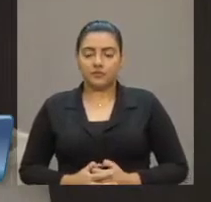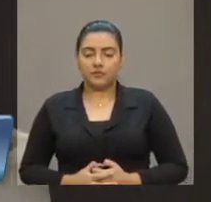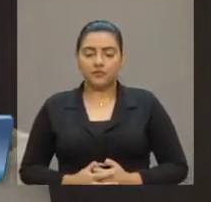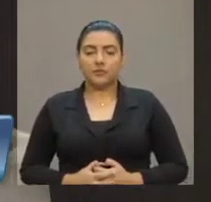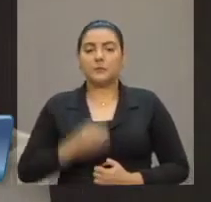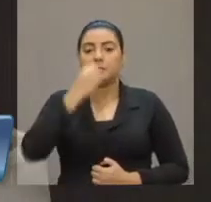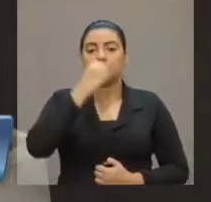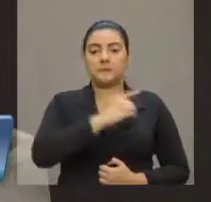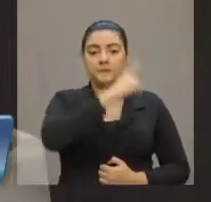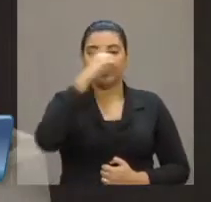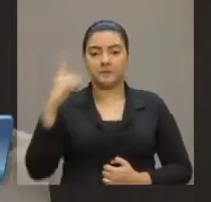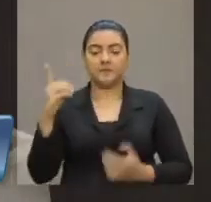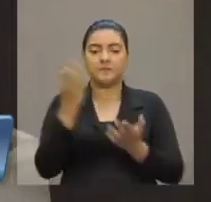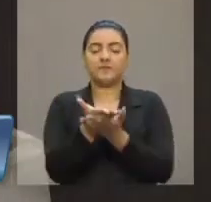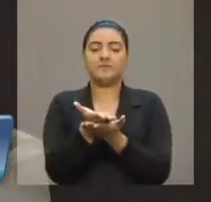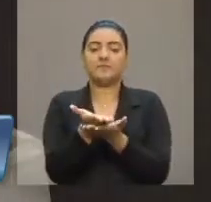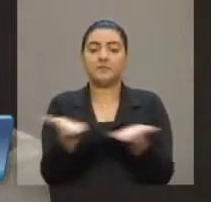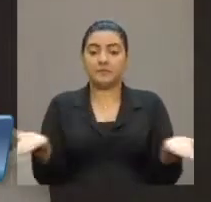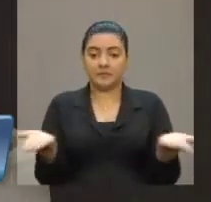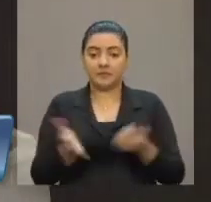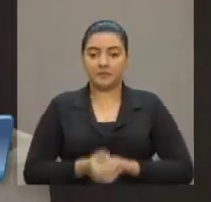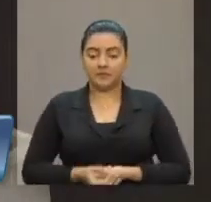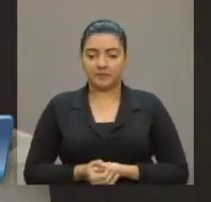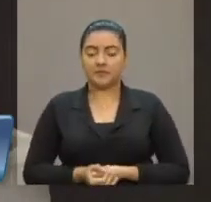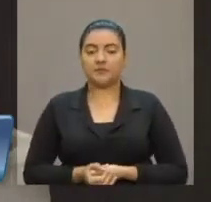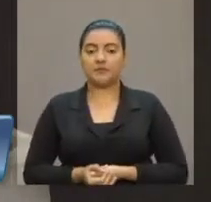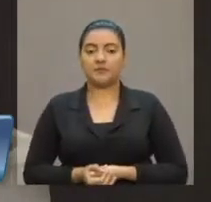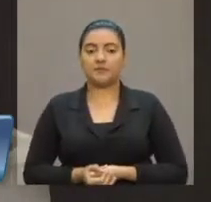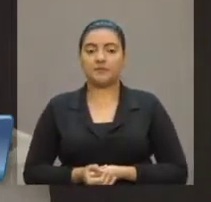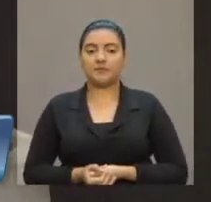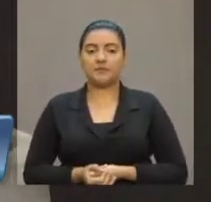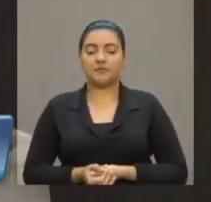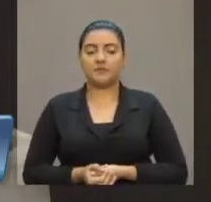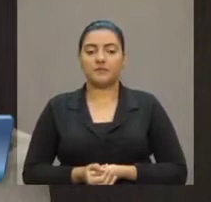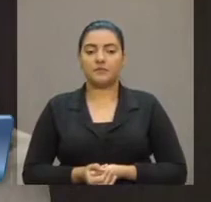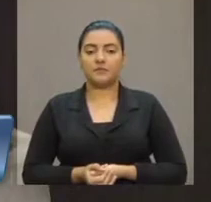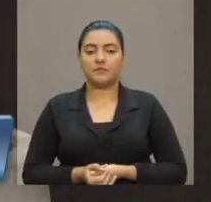Bom dia, senhor